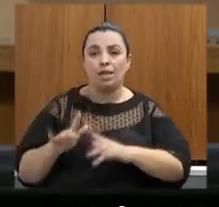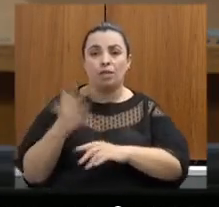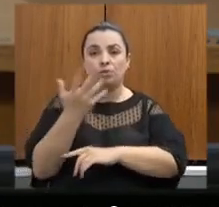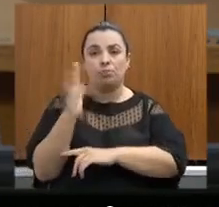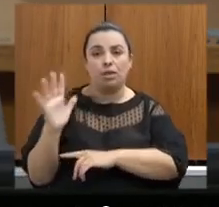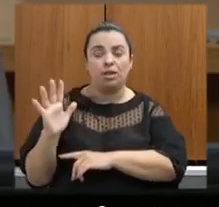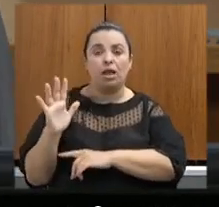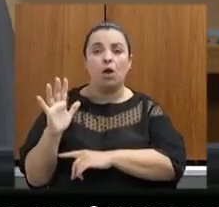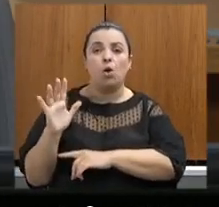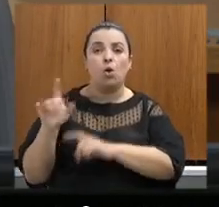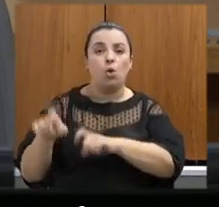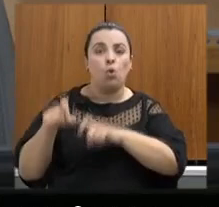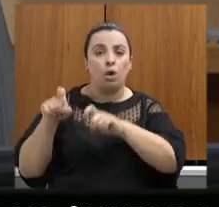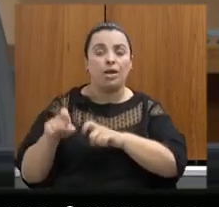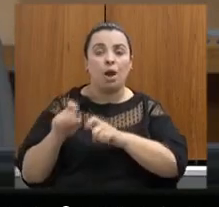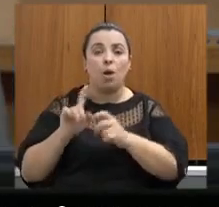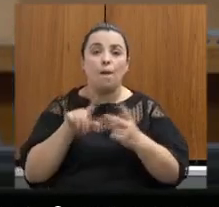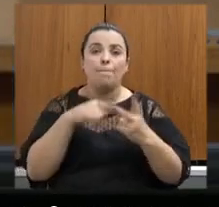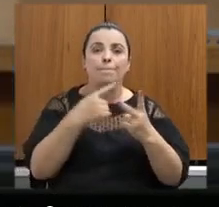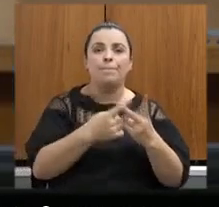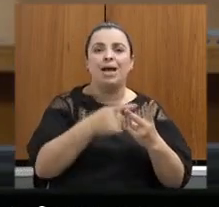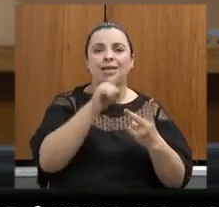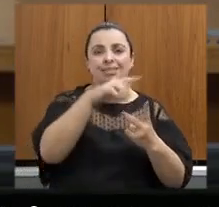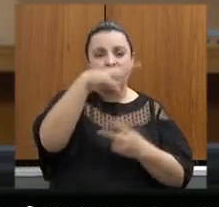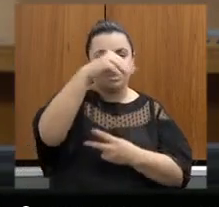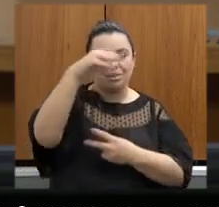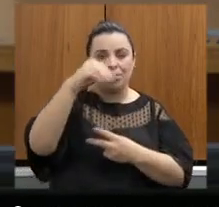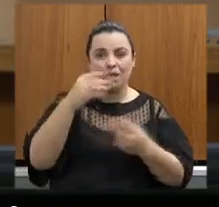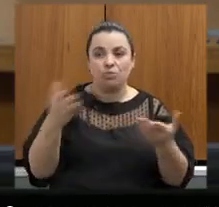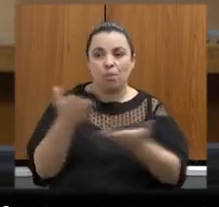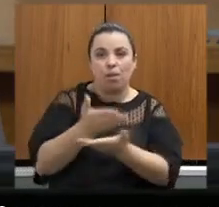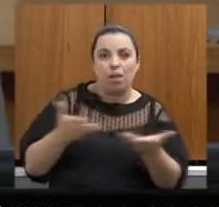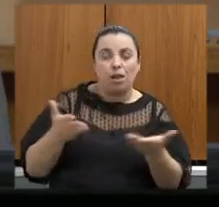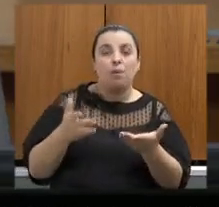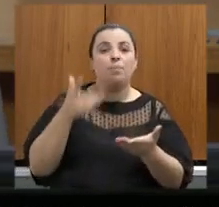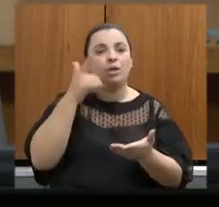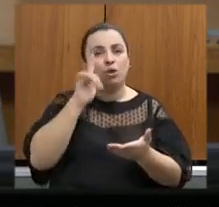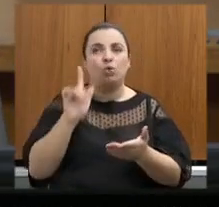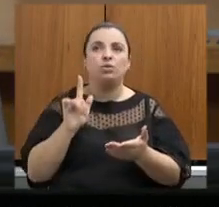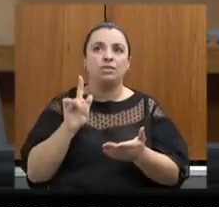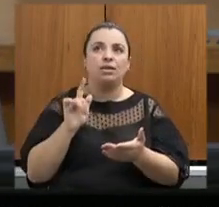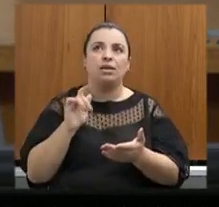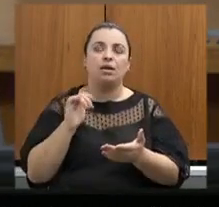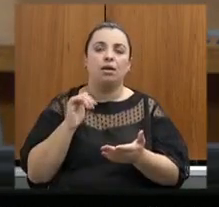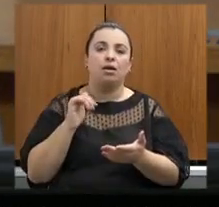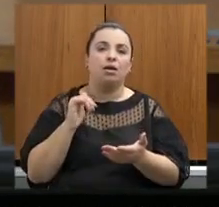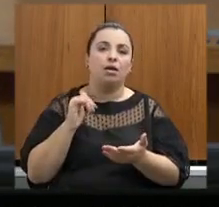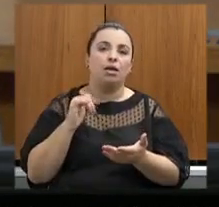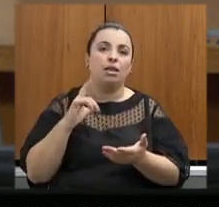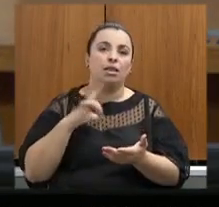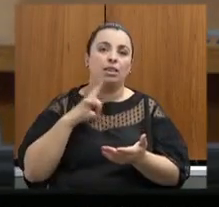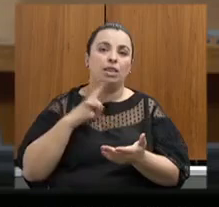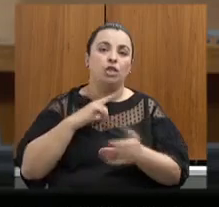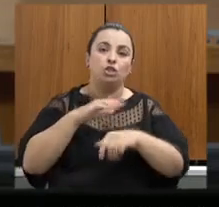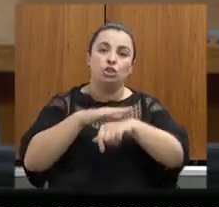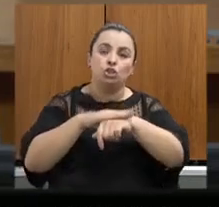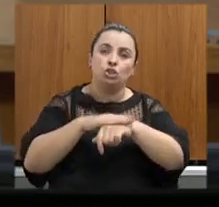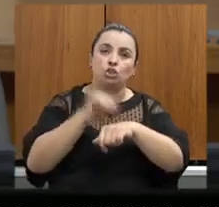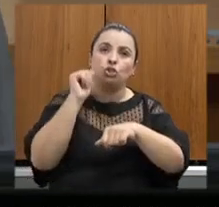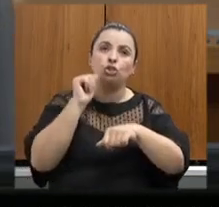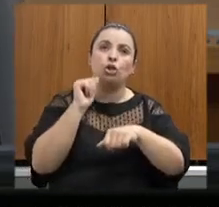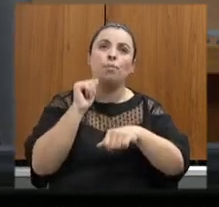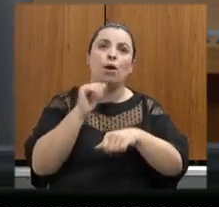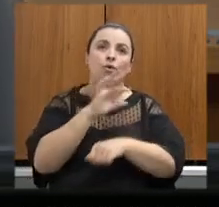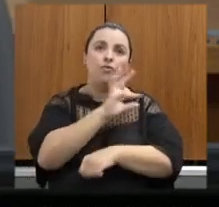as imagens de satélite para que a gente possa também acionar via contato telefônico quando há uma